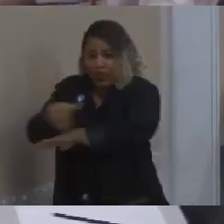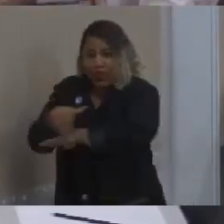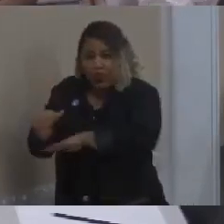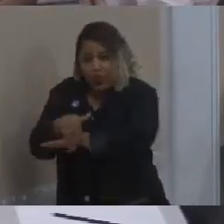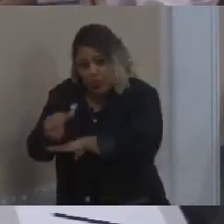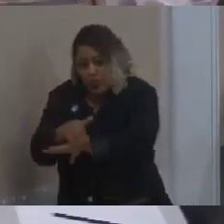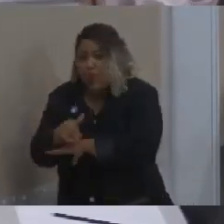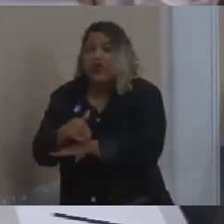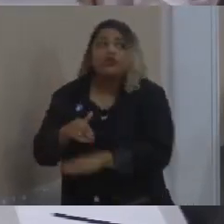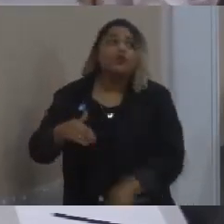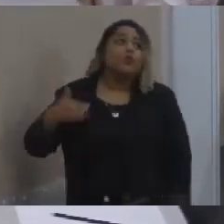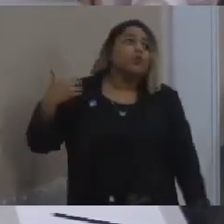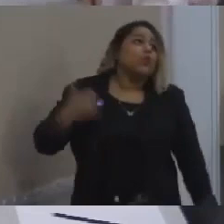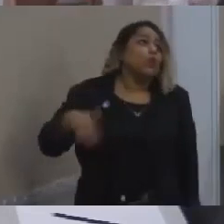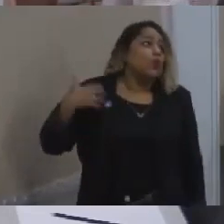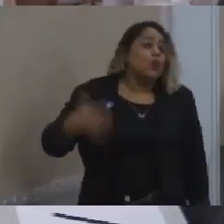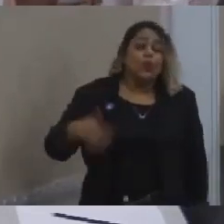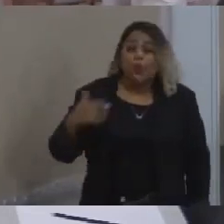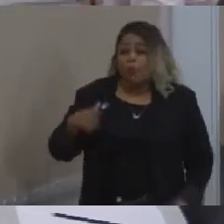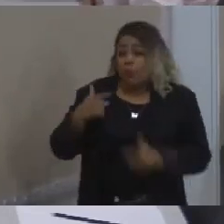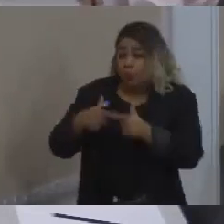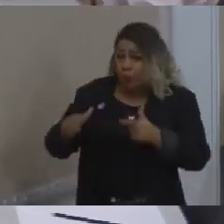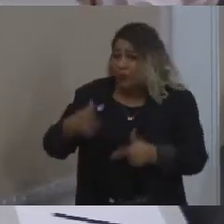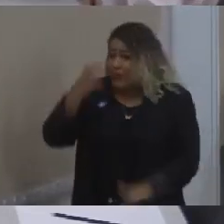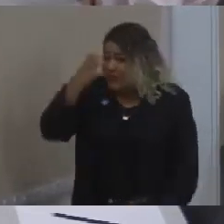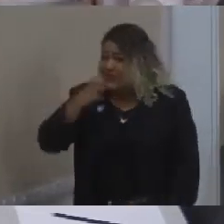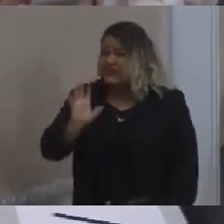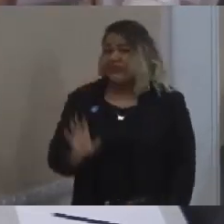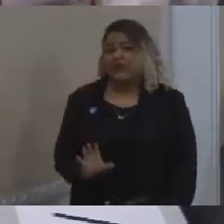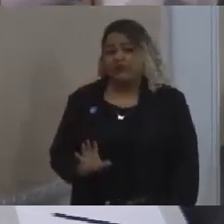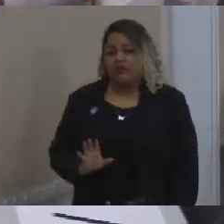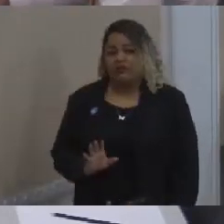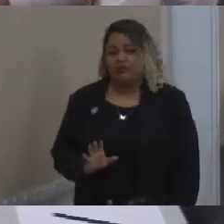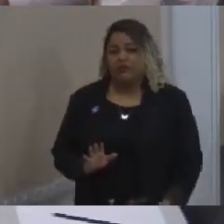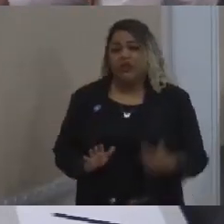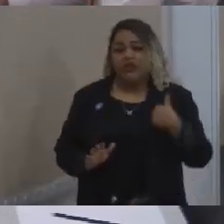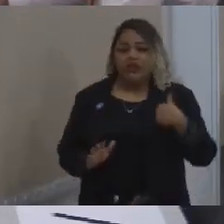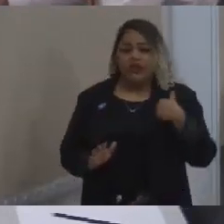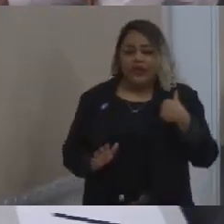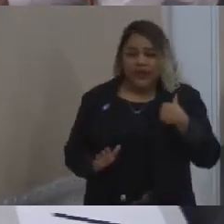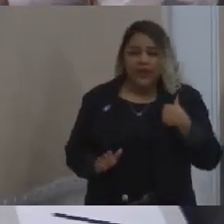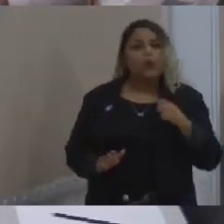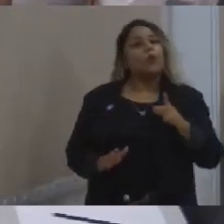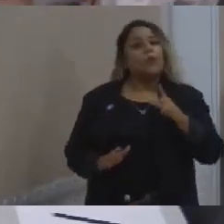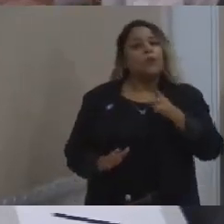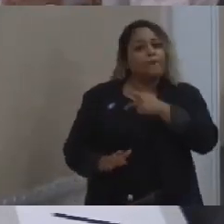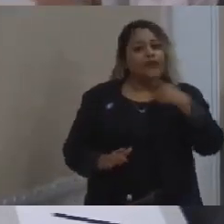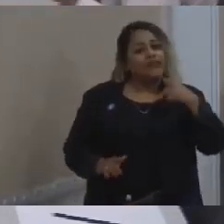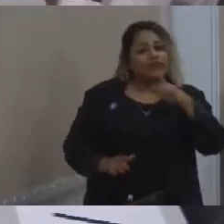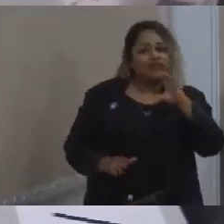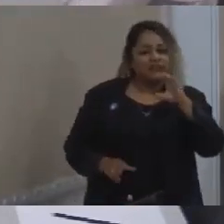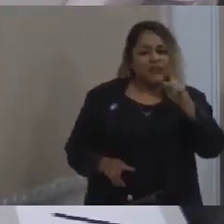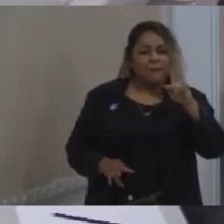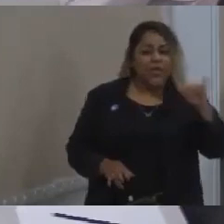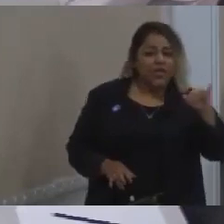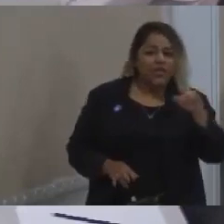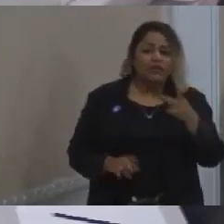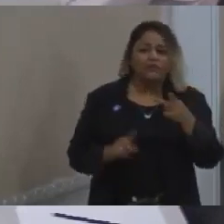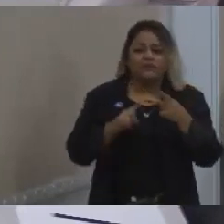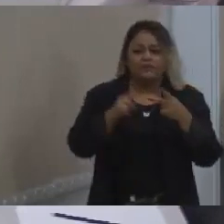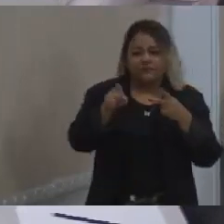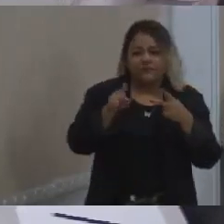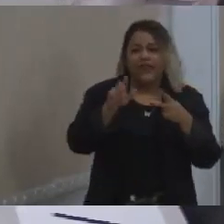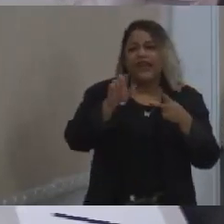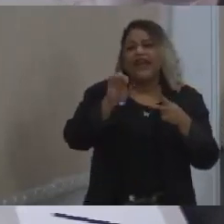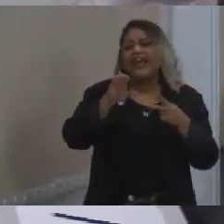CPI que está em andamento na casa, eu sou o presidente da CPI, o vereador Cleiton Xavier é relator, a gente vê o tanto que o setor de